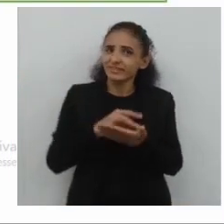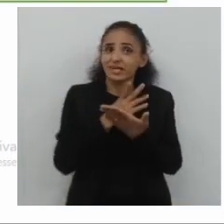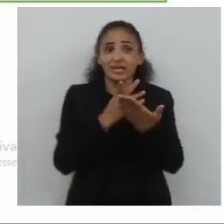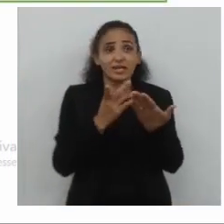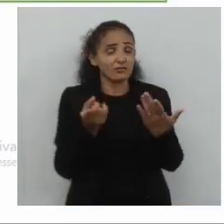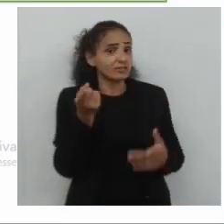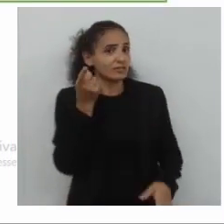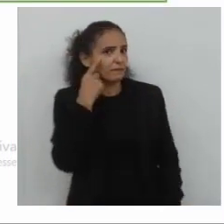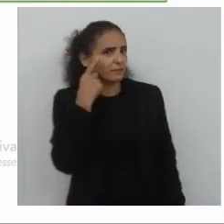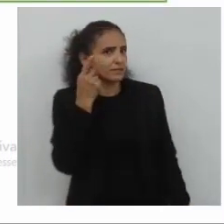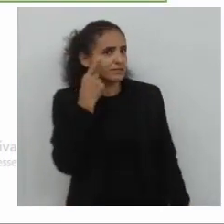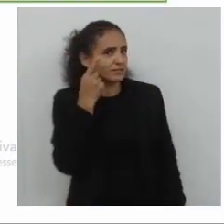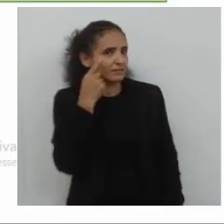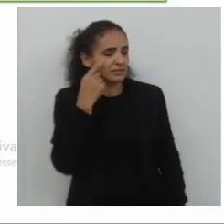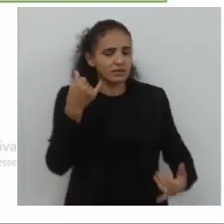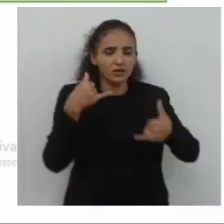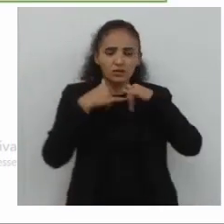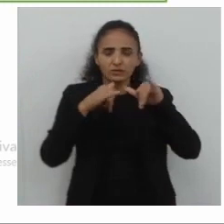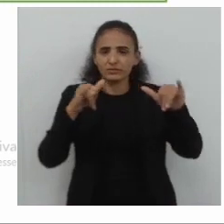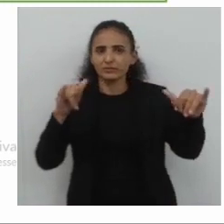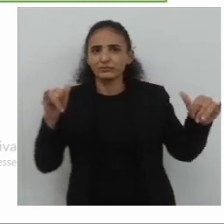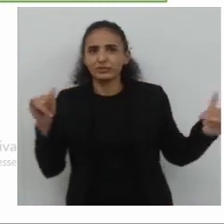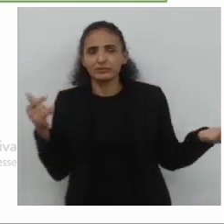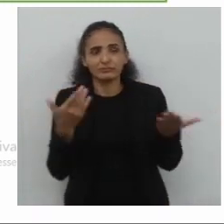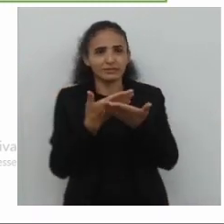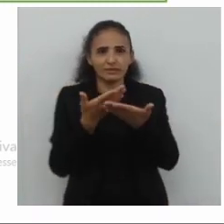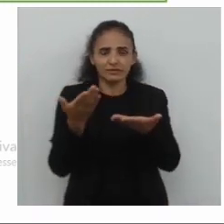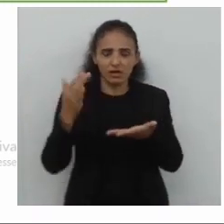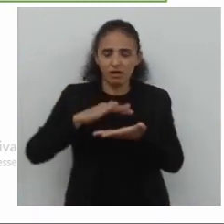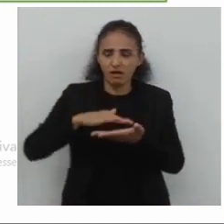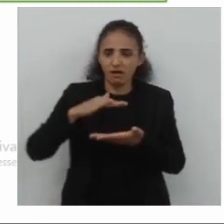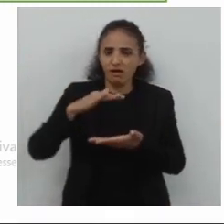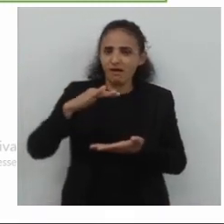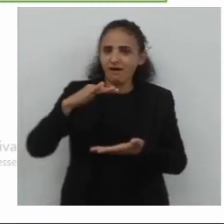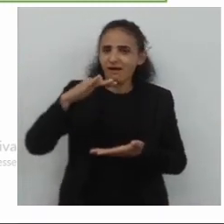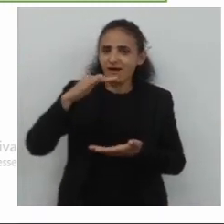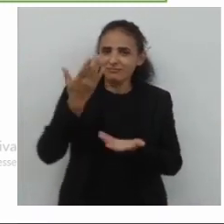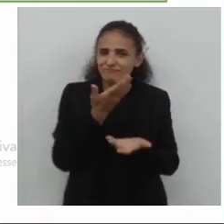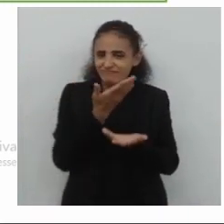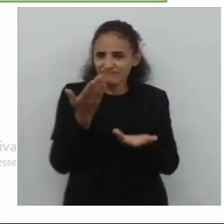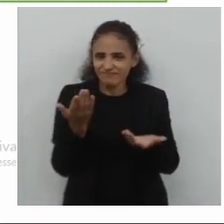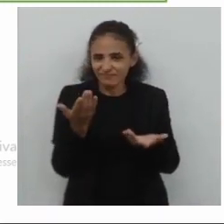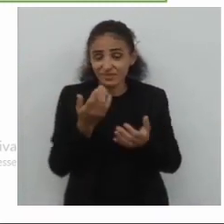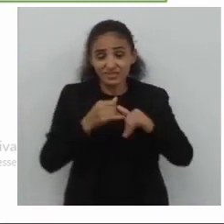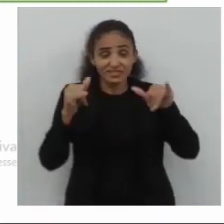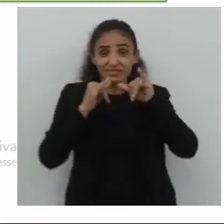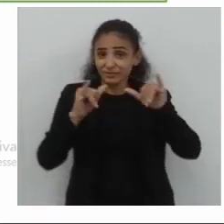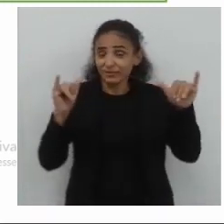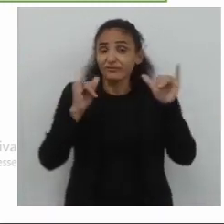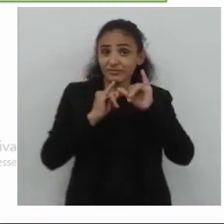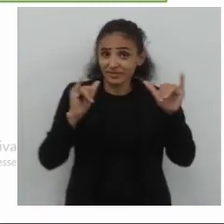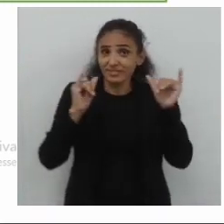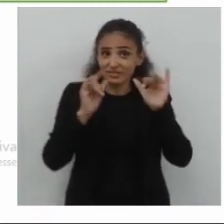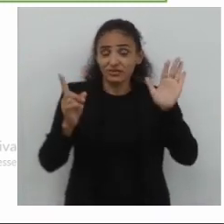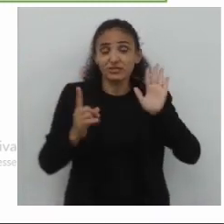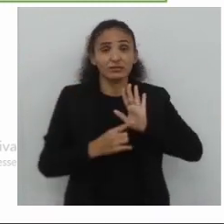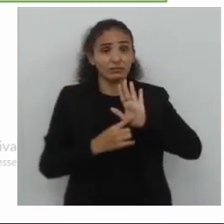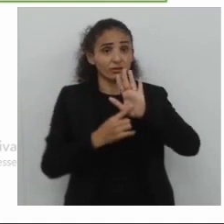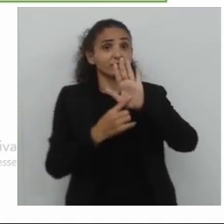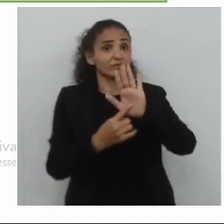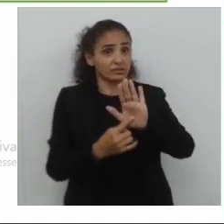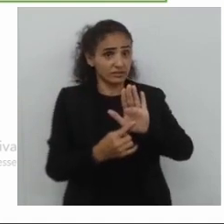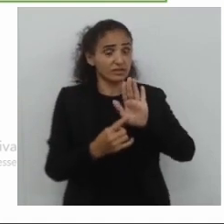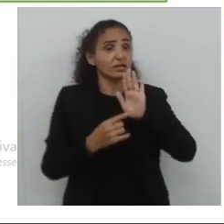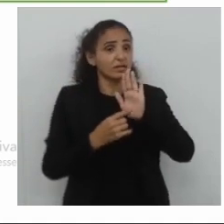intertextualidade, com um sanduíche. Esse texto, esta propaganda, está dizendo